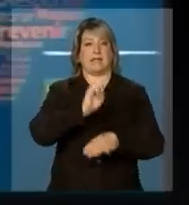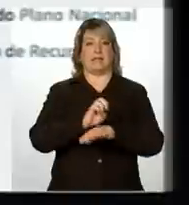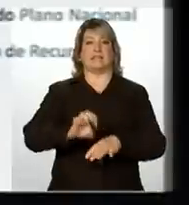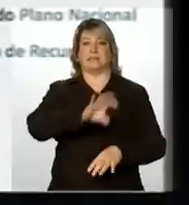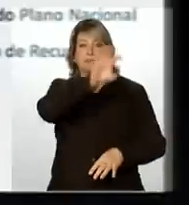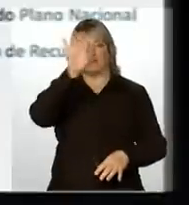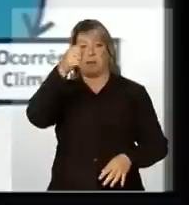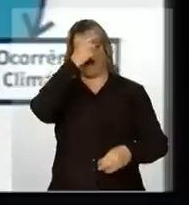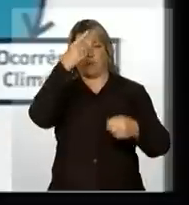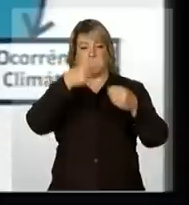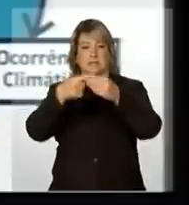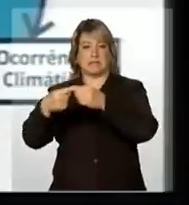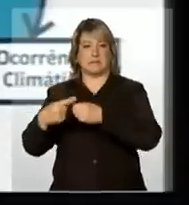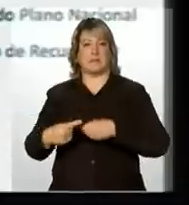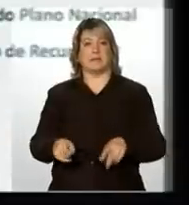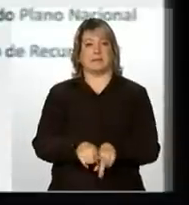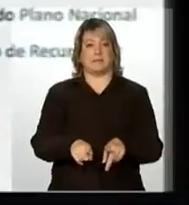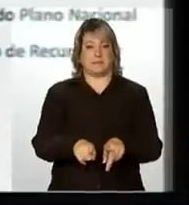e municipais.